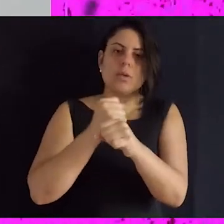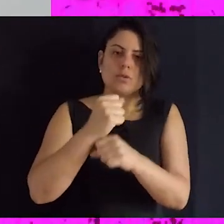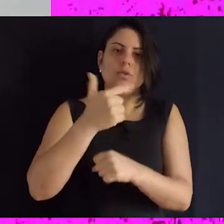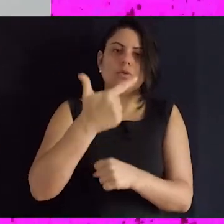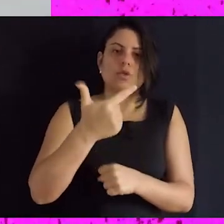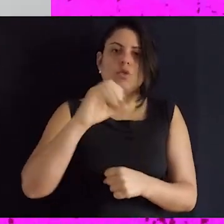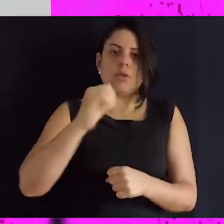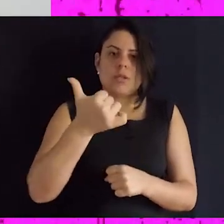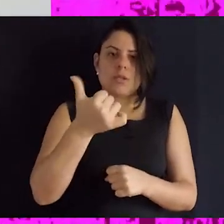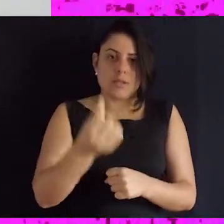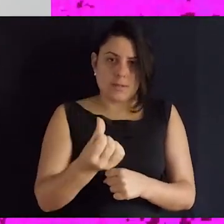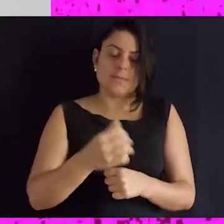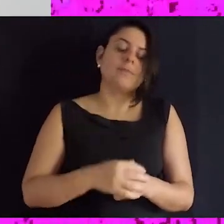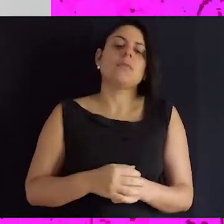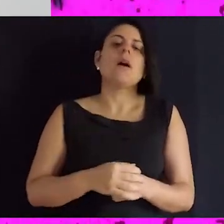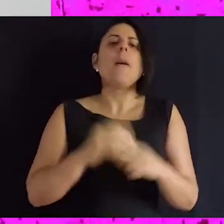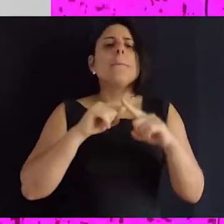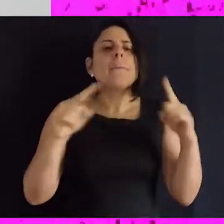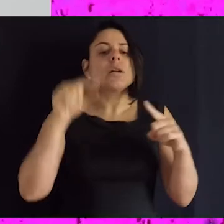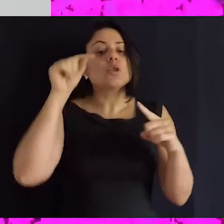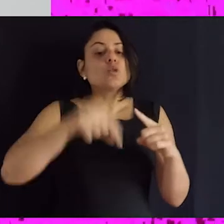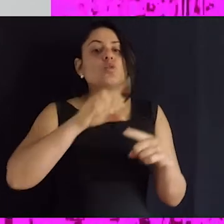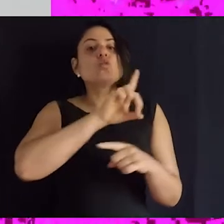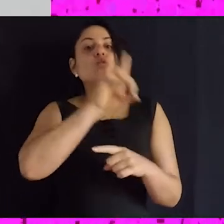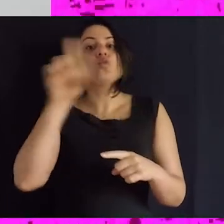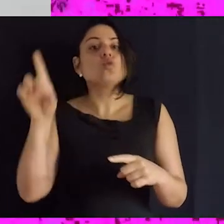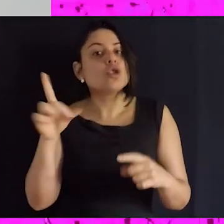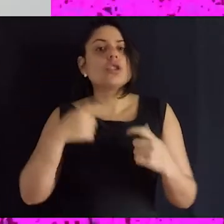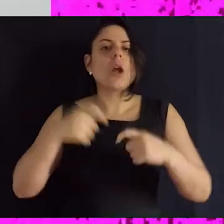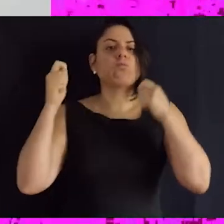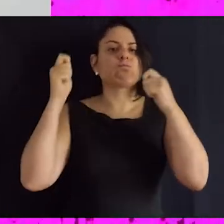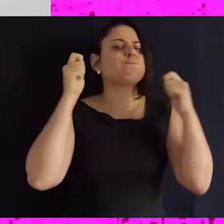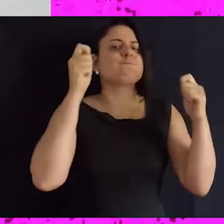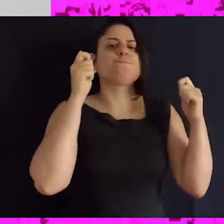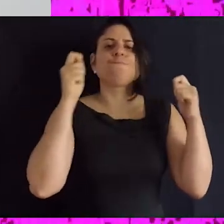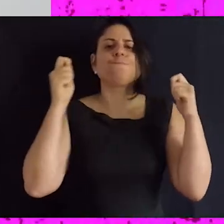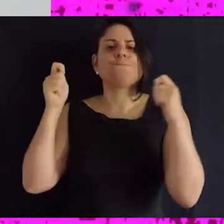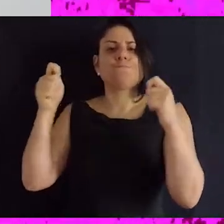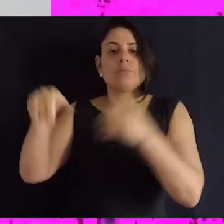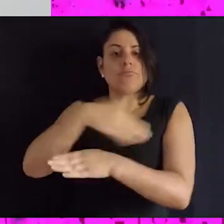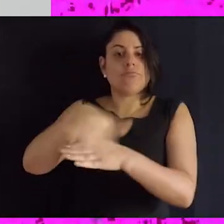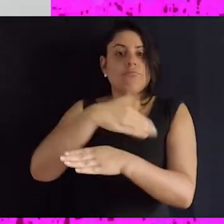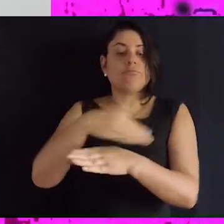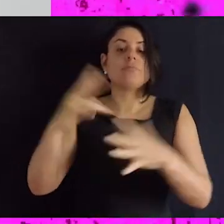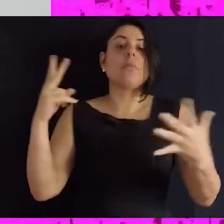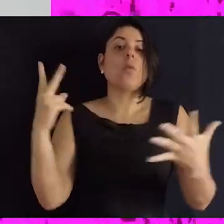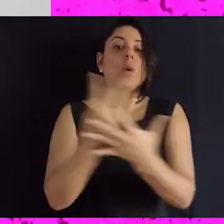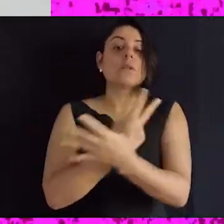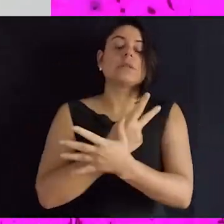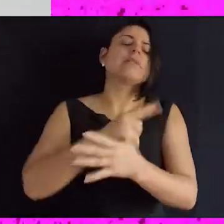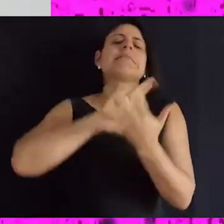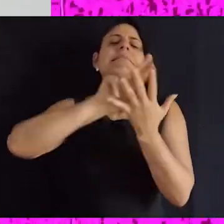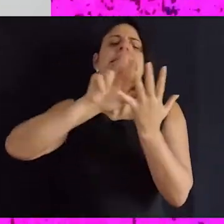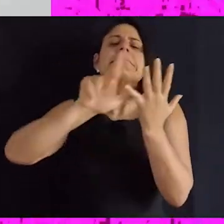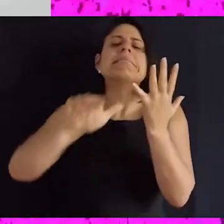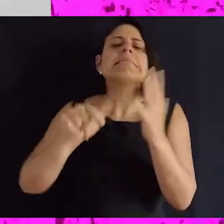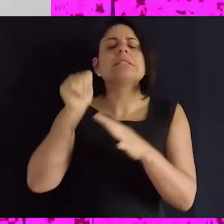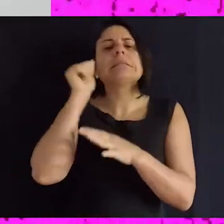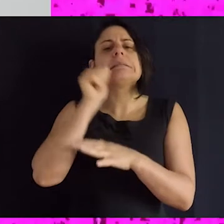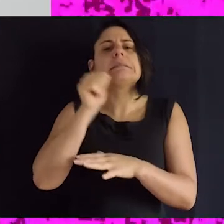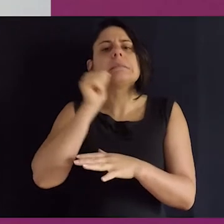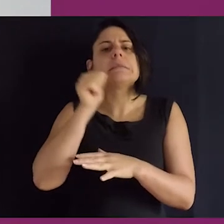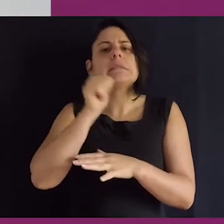Porém, nesse dia de ocupação, aconteceu que várias mulheres foram